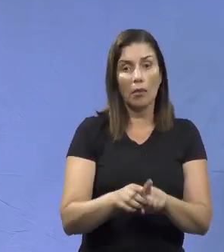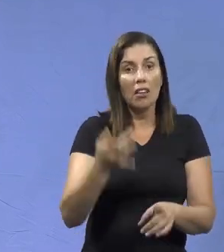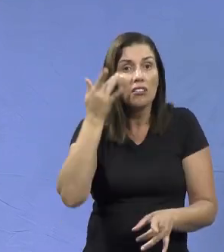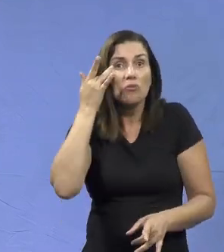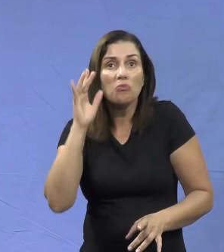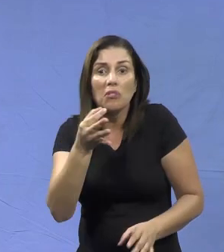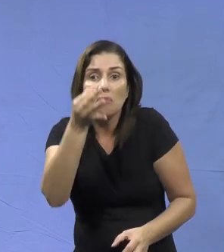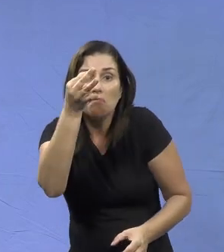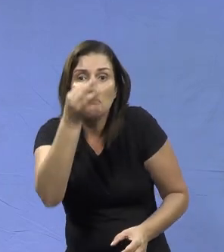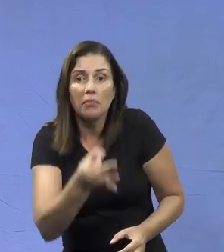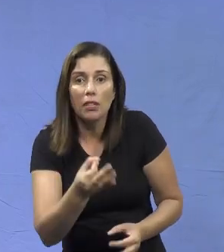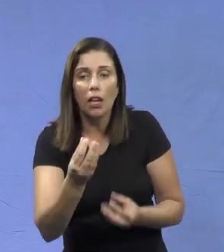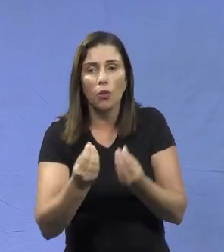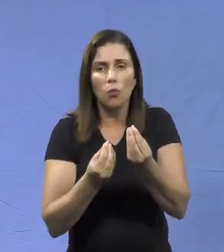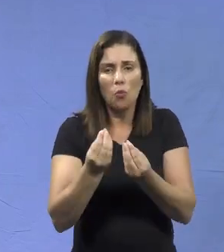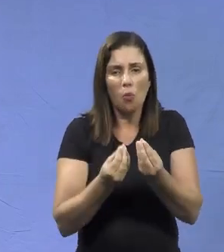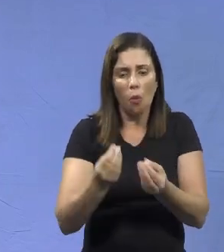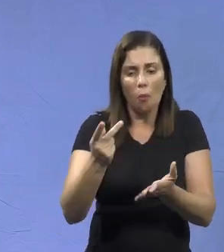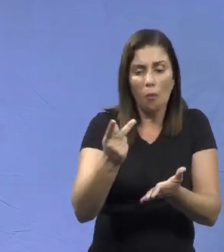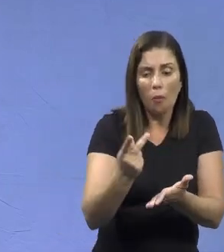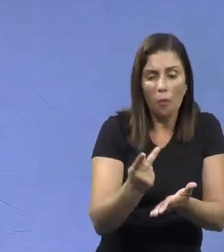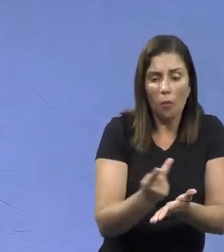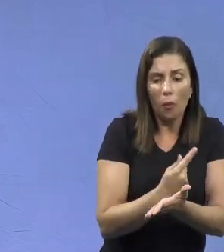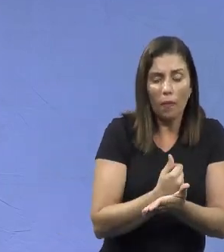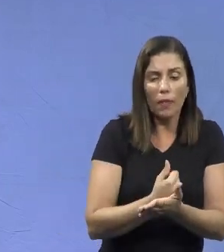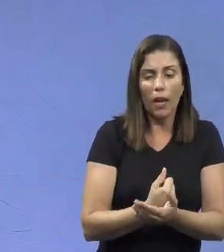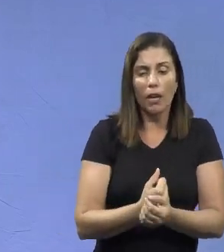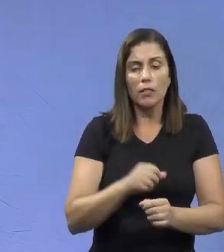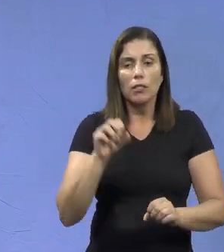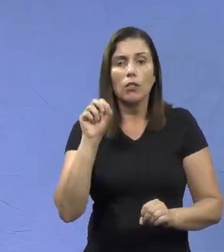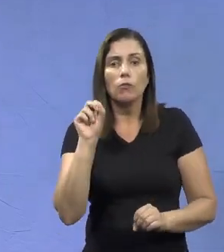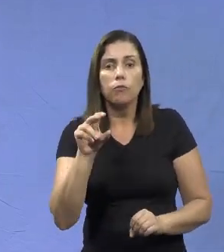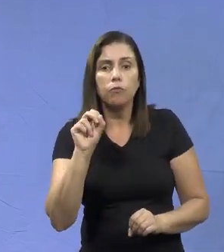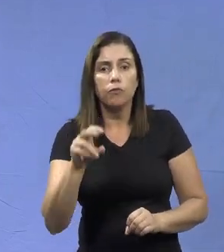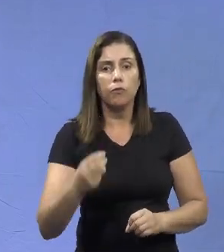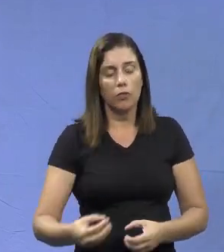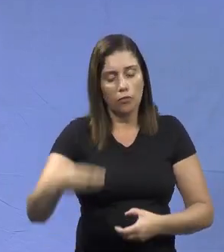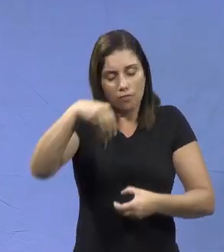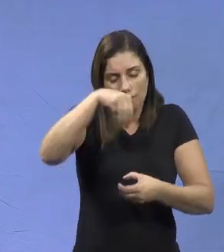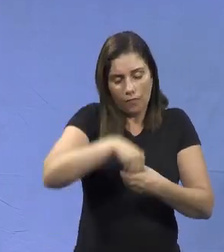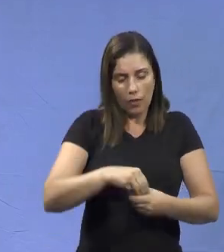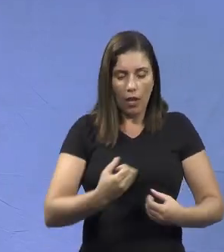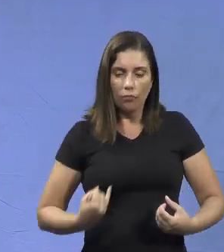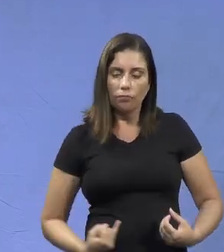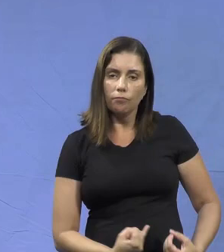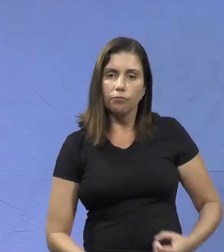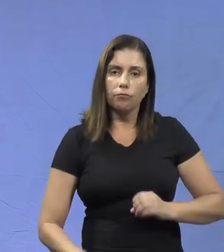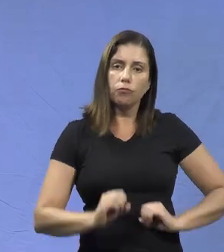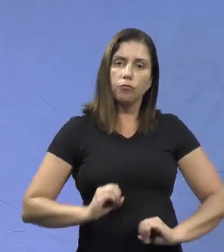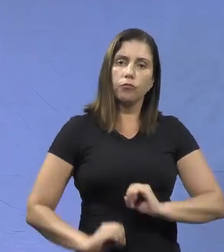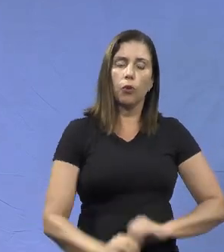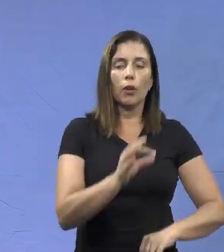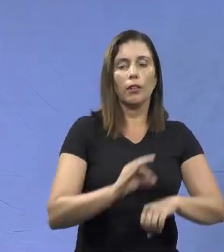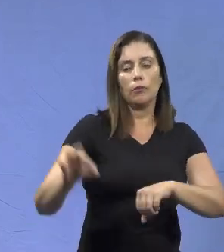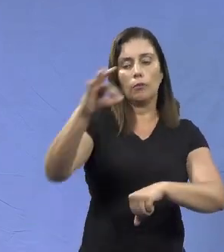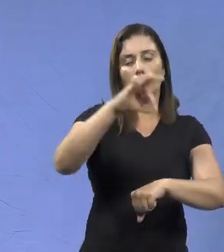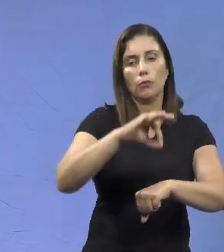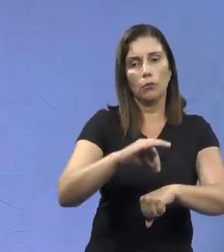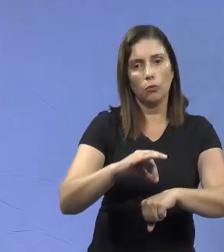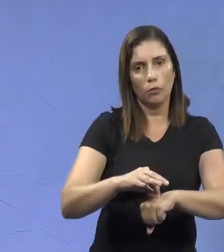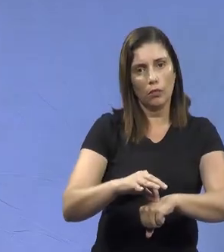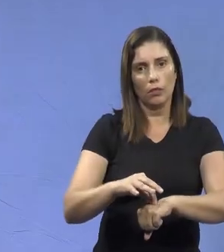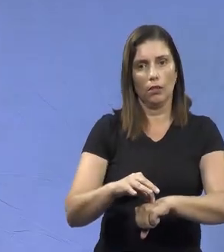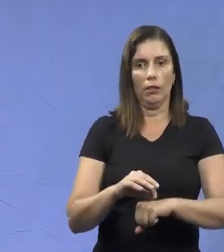utilizados no Brasil sobre essa microbiota presente, ou naturalmente presente, ou microbiota comensal presente no tubo intestinal desses